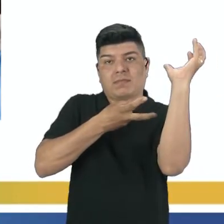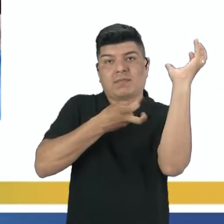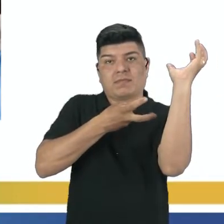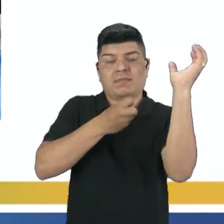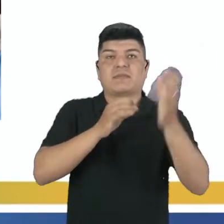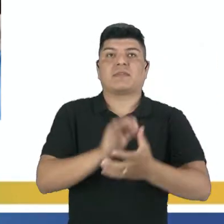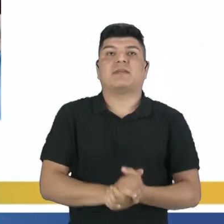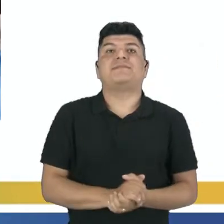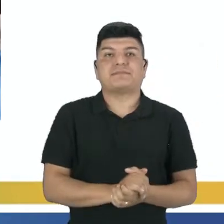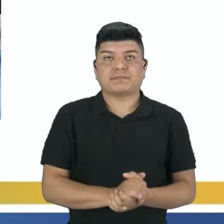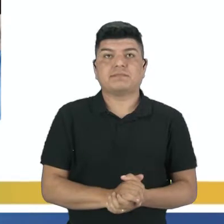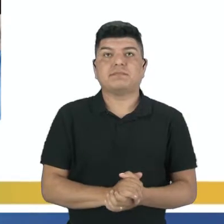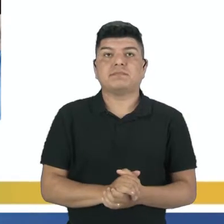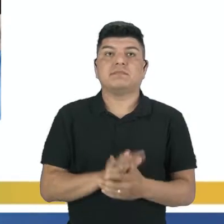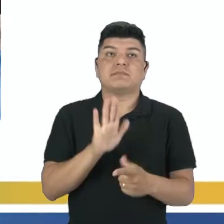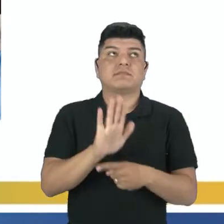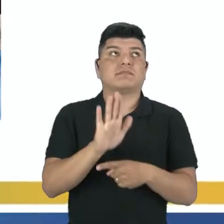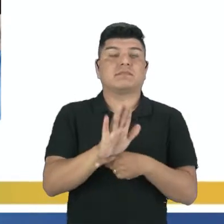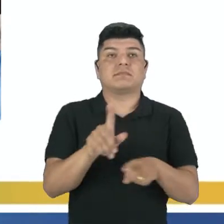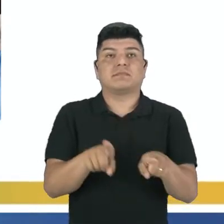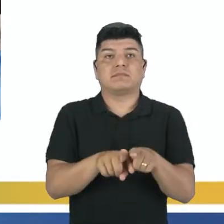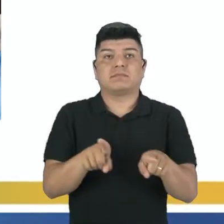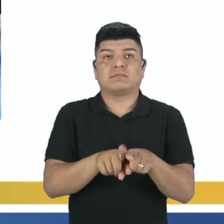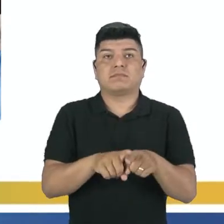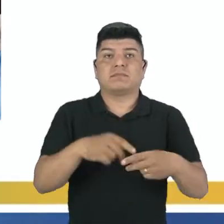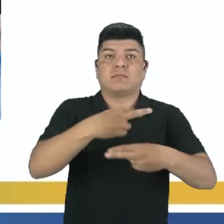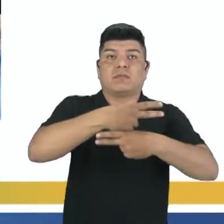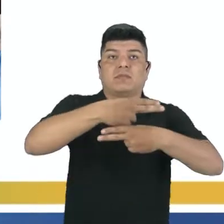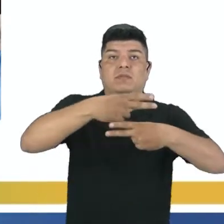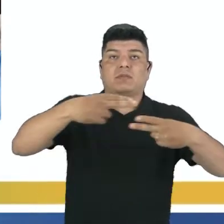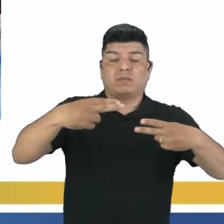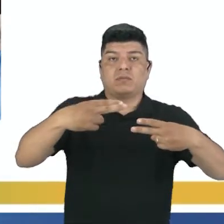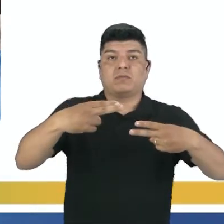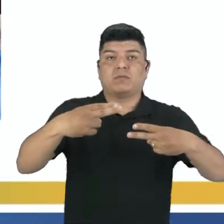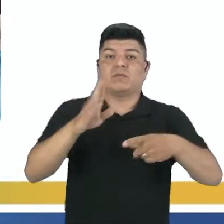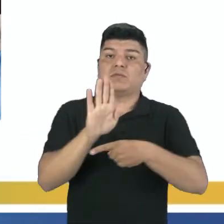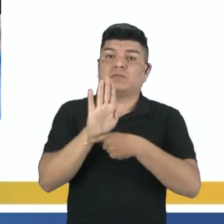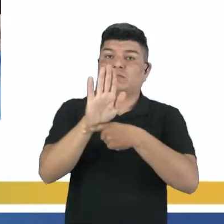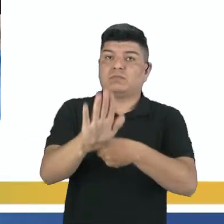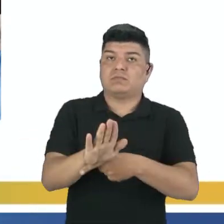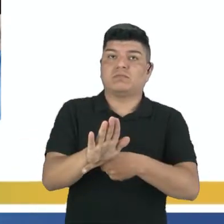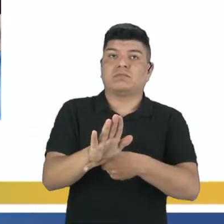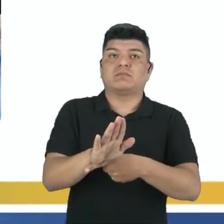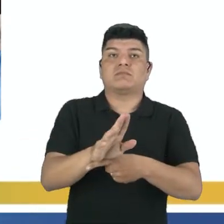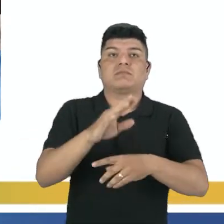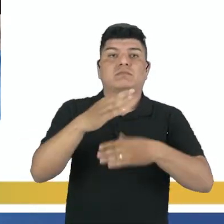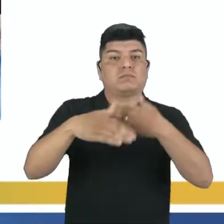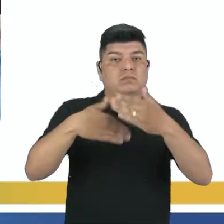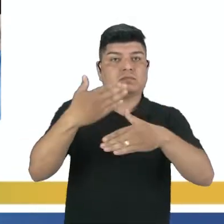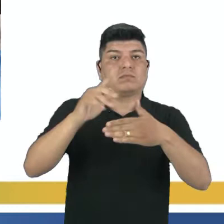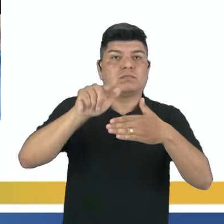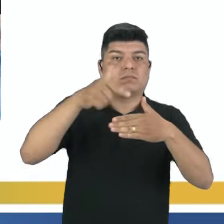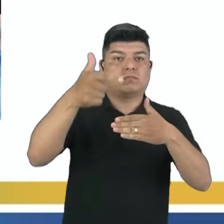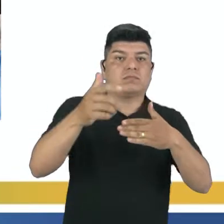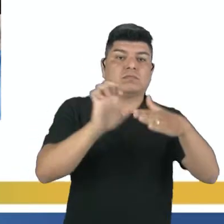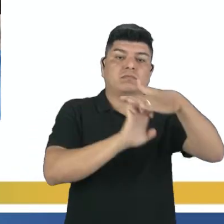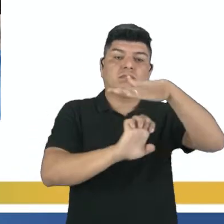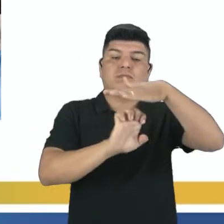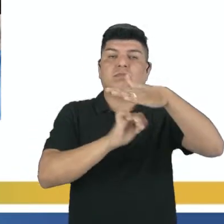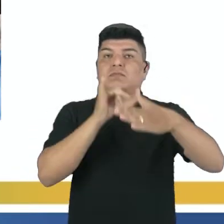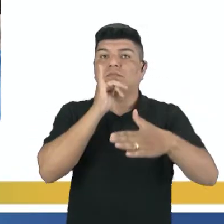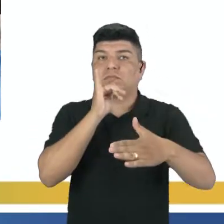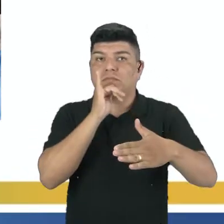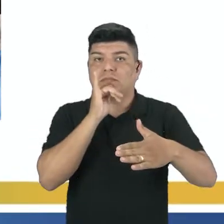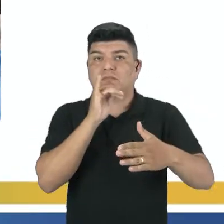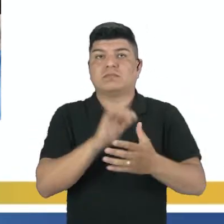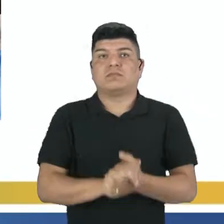A indústria de beneficiamento, ela vai pegar o produto e beneficiá-lo para passar para outra empresa, como por exemplo,